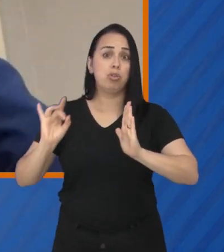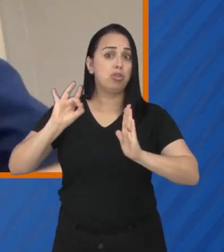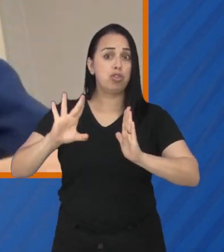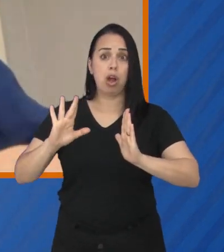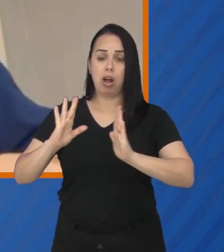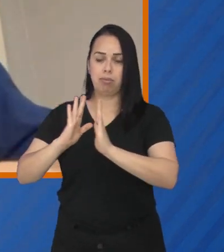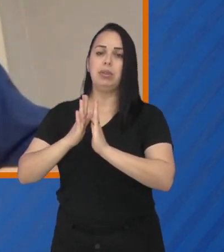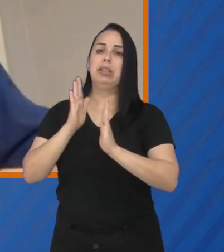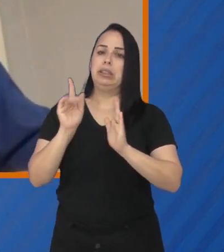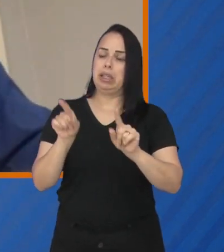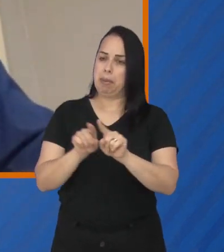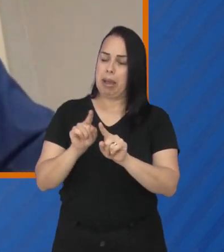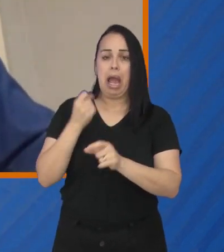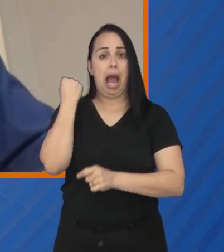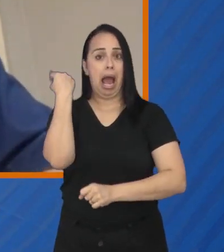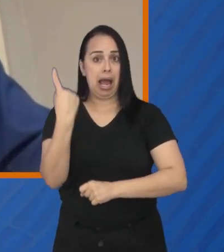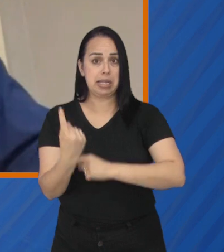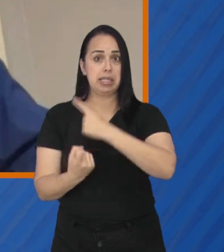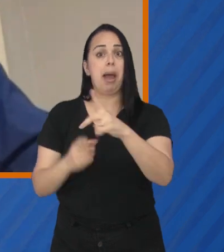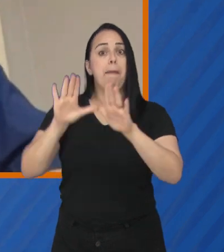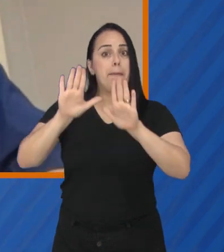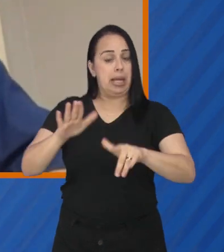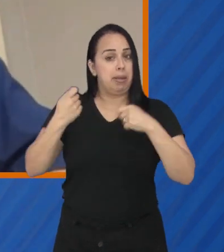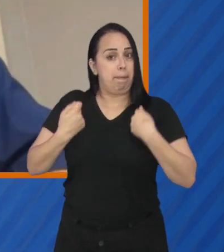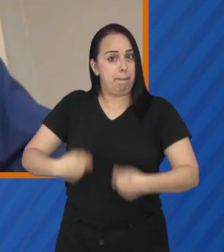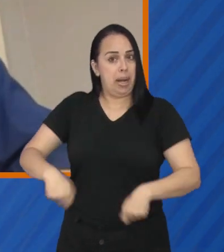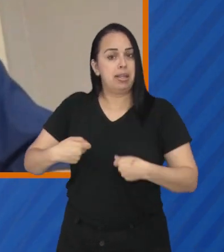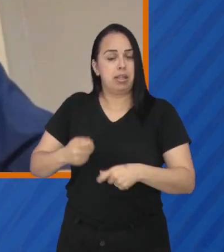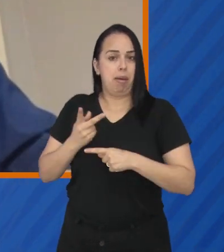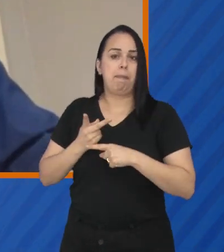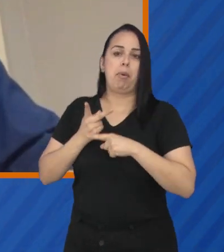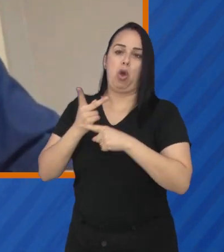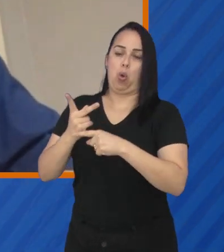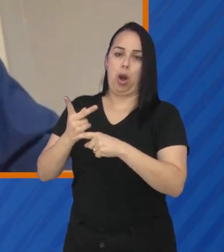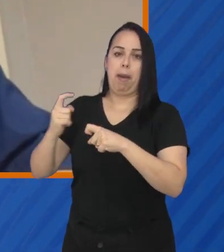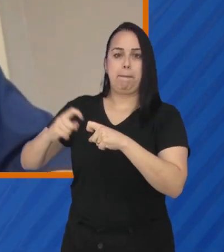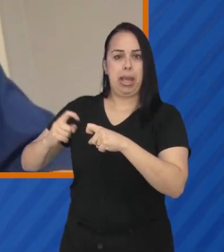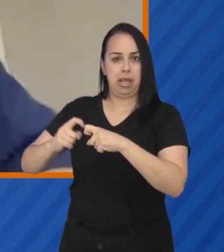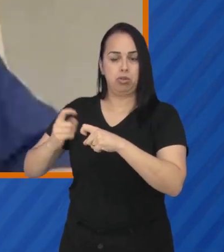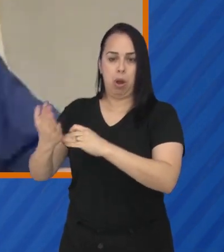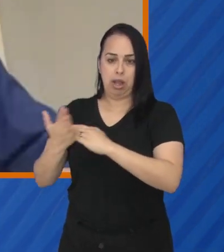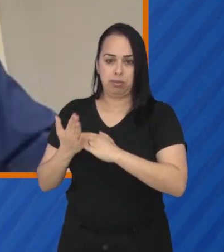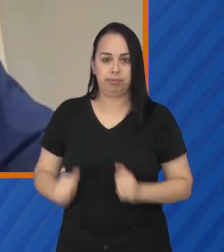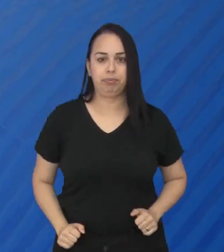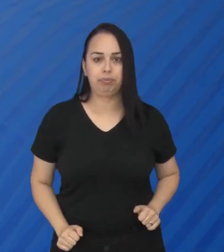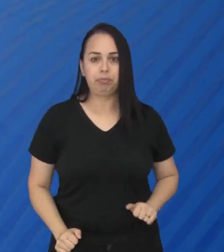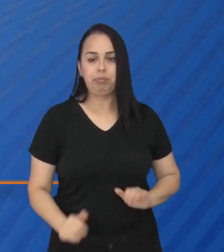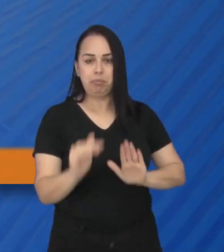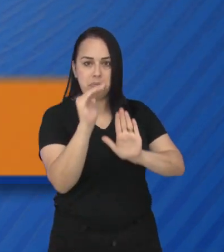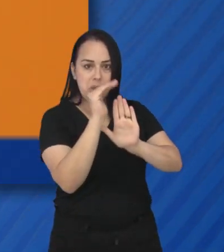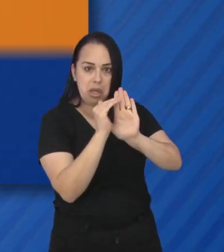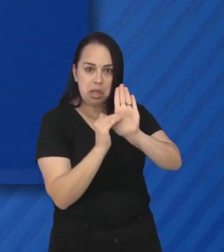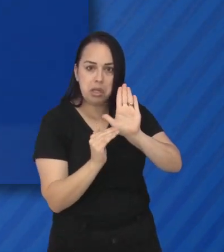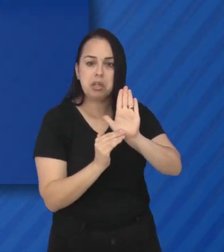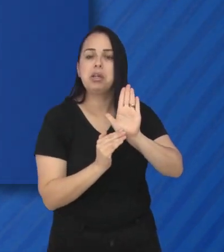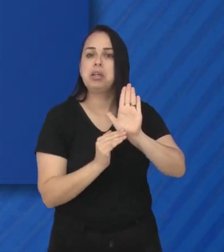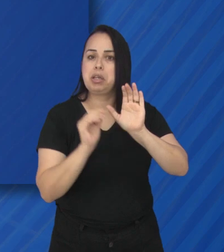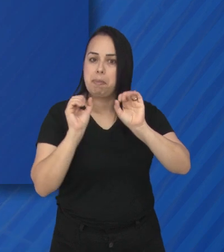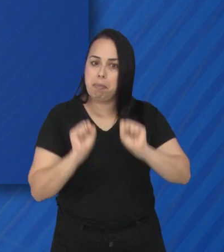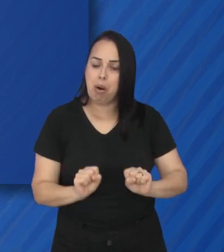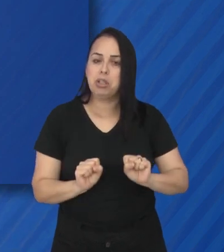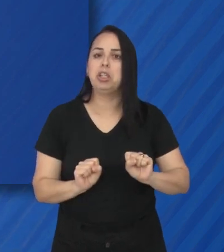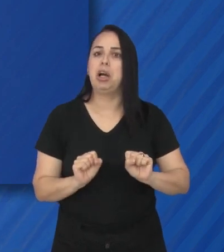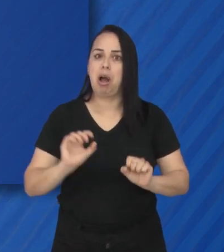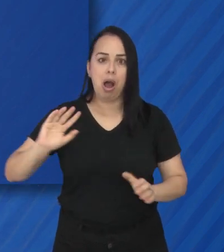momentâneas e são circunstanciais, mas que eu preciso buscar uma ajuda. A lista de fatores que